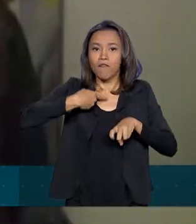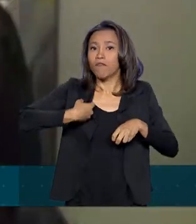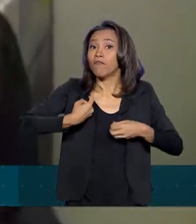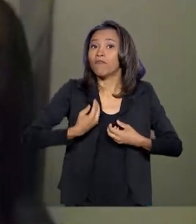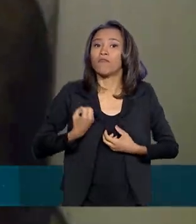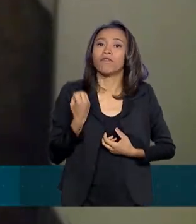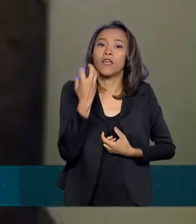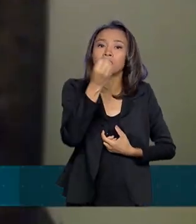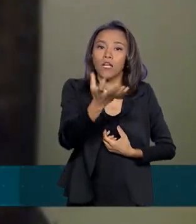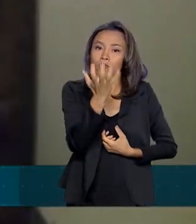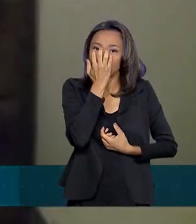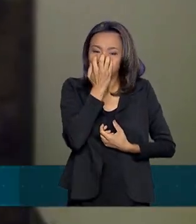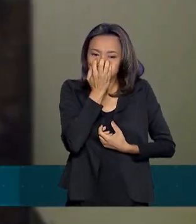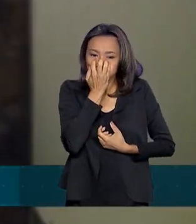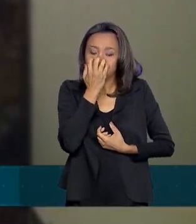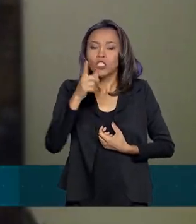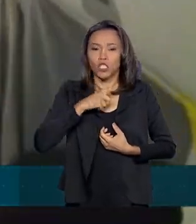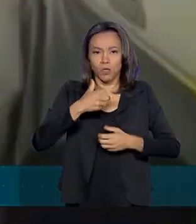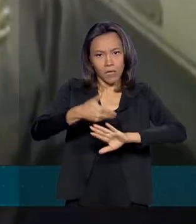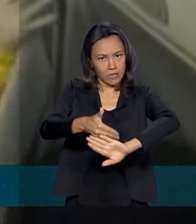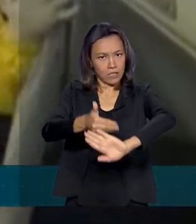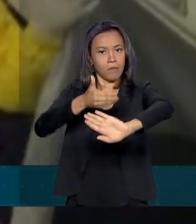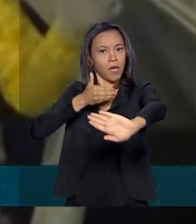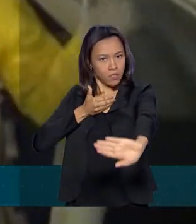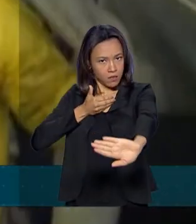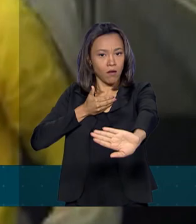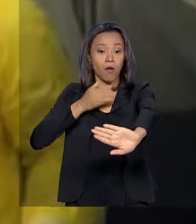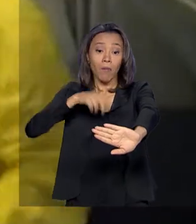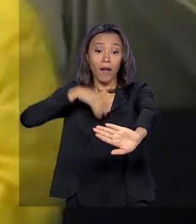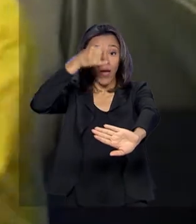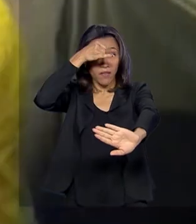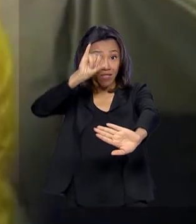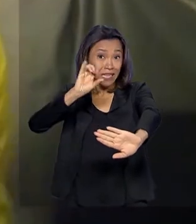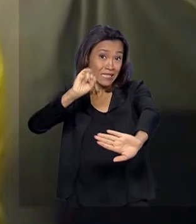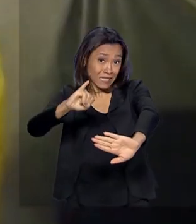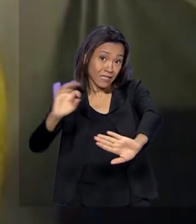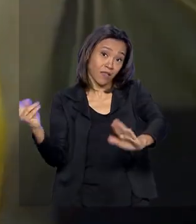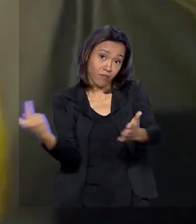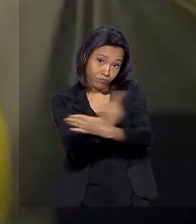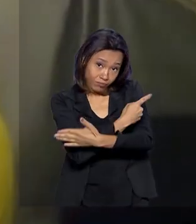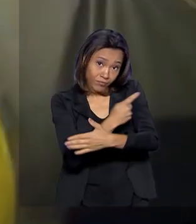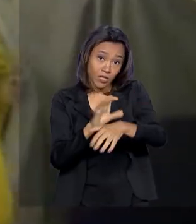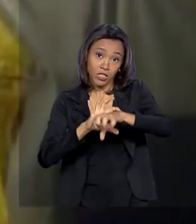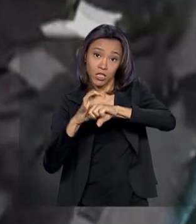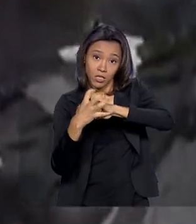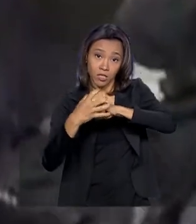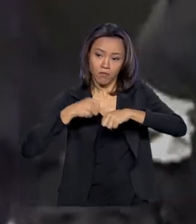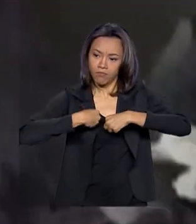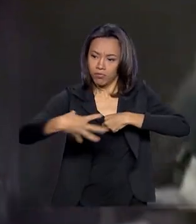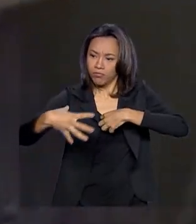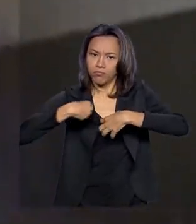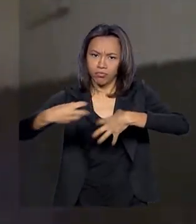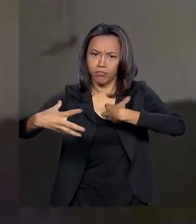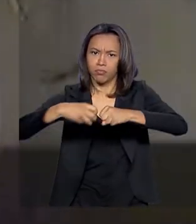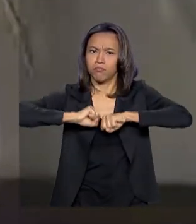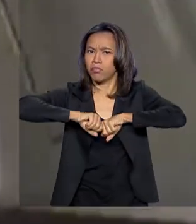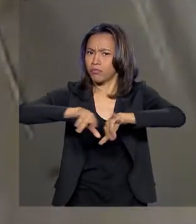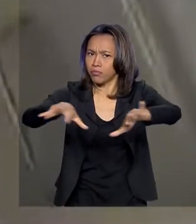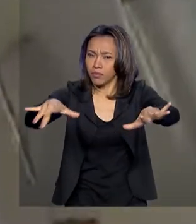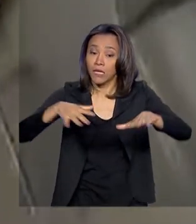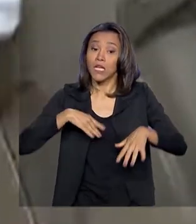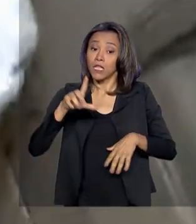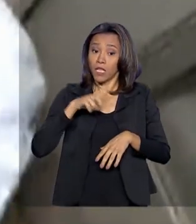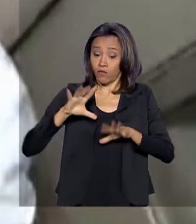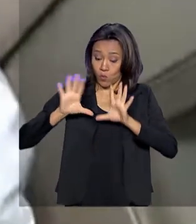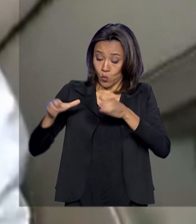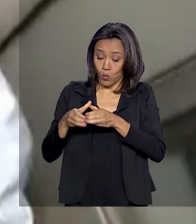e havia uma separação entre as pessoas para evitar uma eventual propagação do coronavírus. Uma equipe médica ficou de